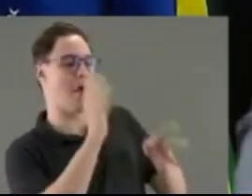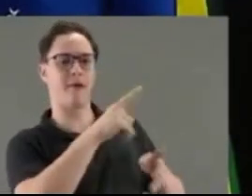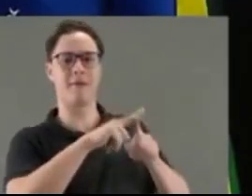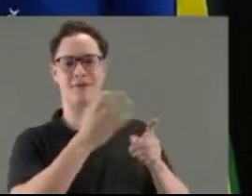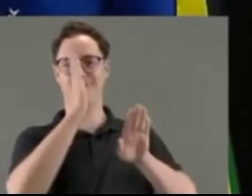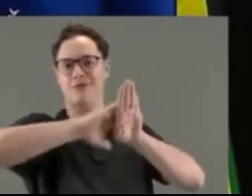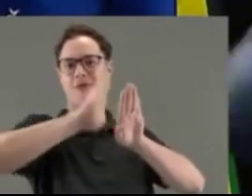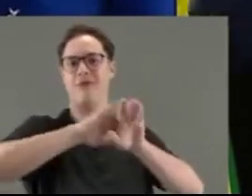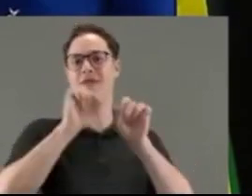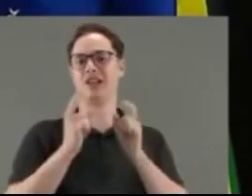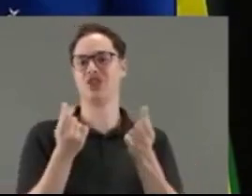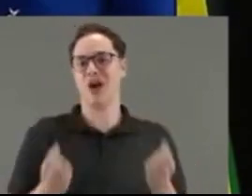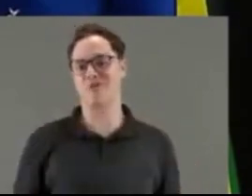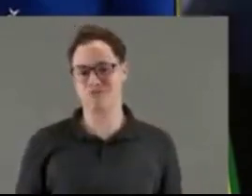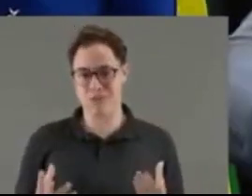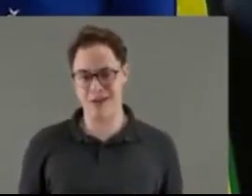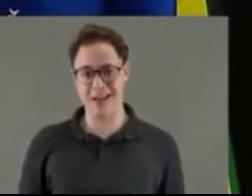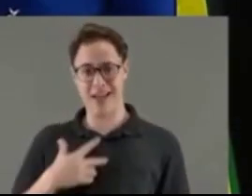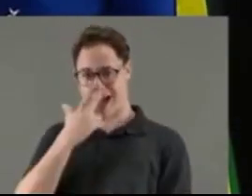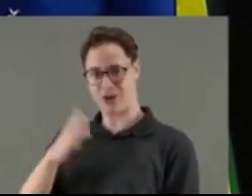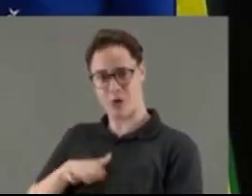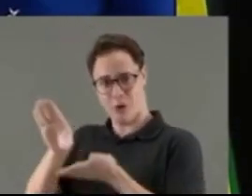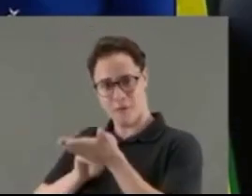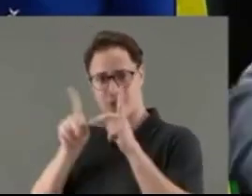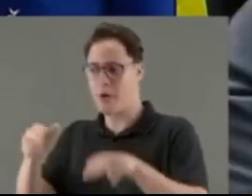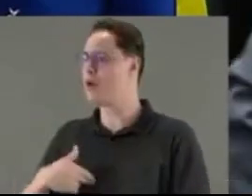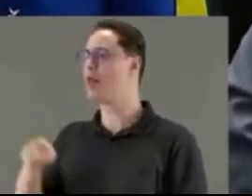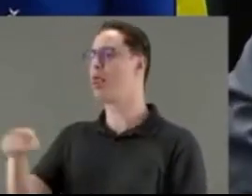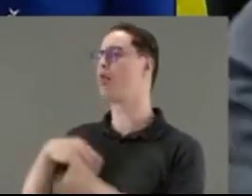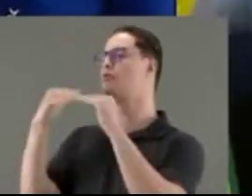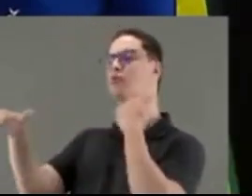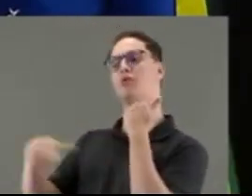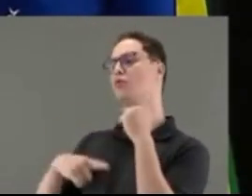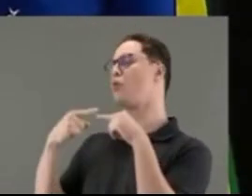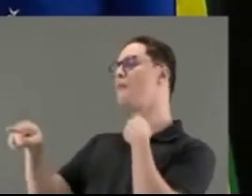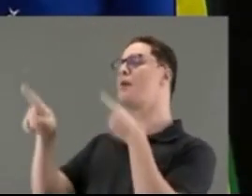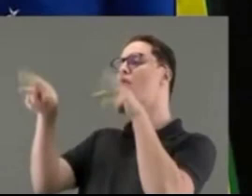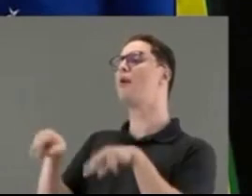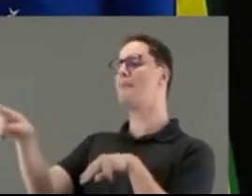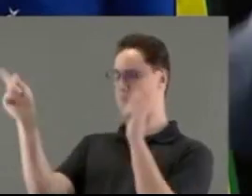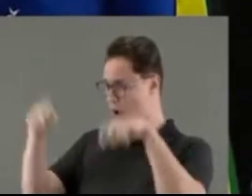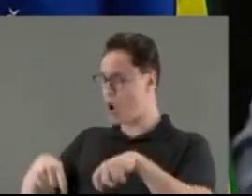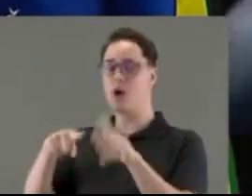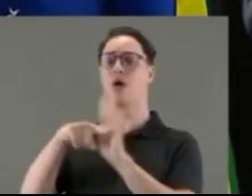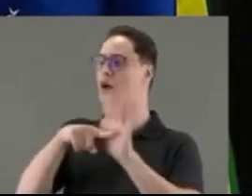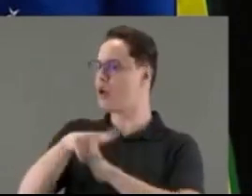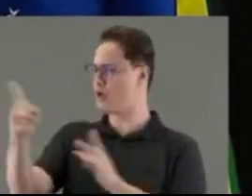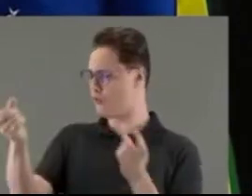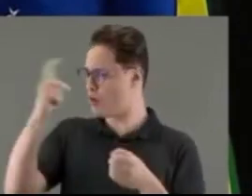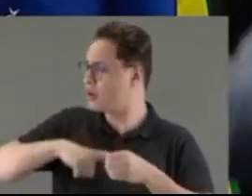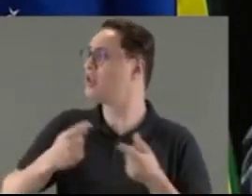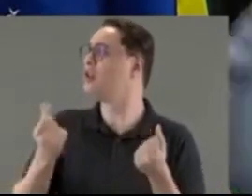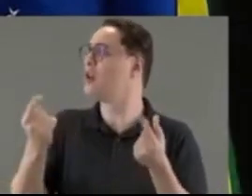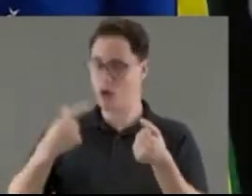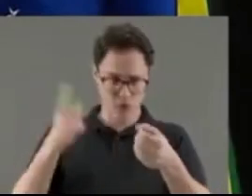estavam gastando dinheiro público. Aí eles acham que eu sou igual a eles. Eu não sou da laia de vocês. Pode pegar aí quando eu era vereador, devolvia dinheiro. Como deputado,